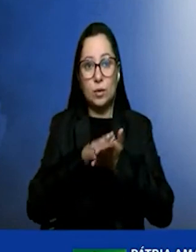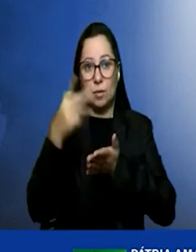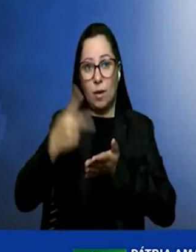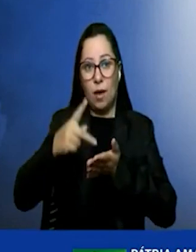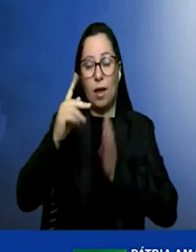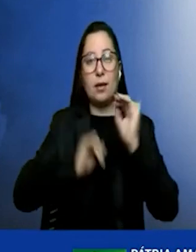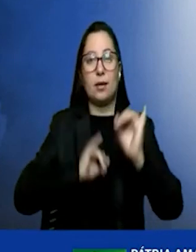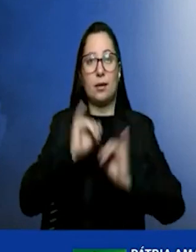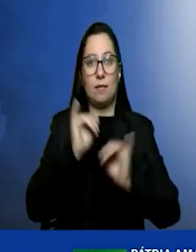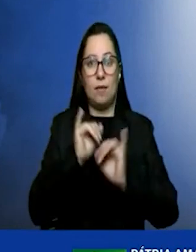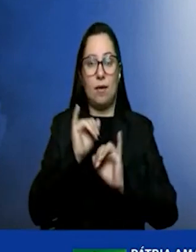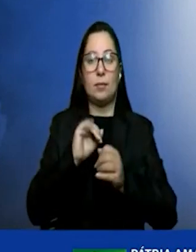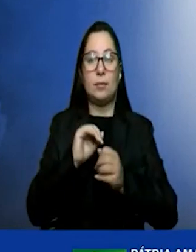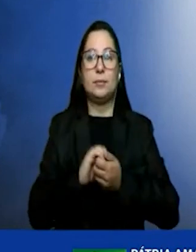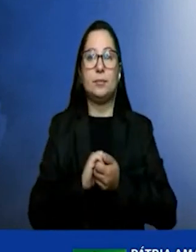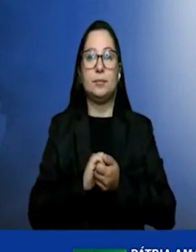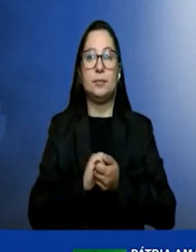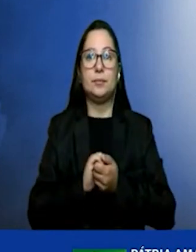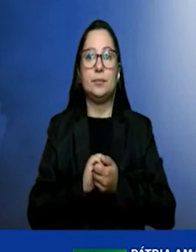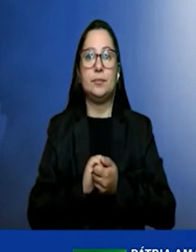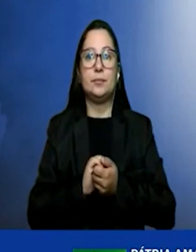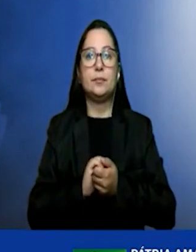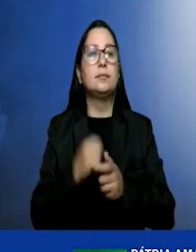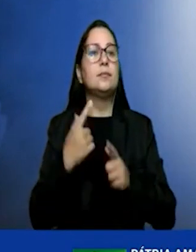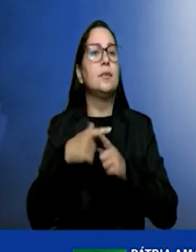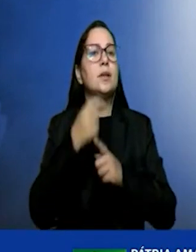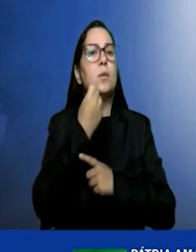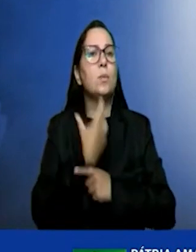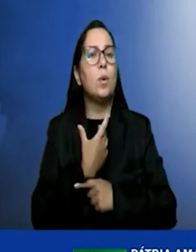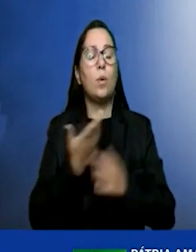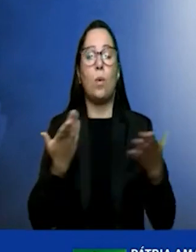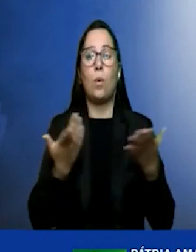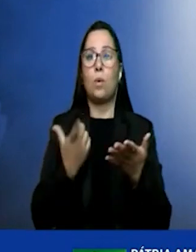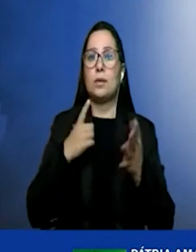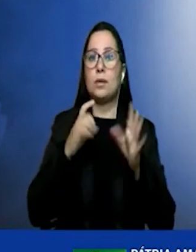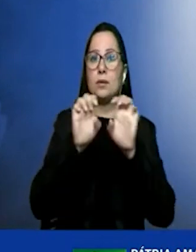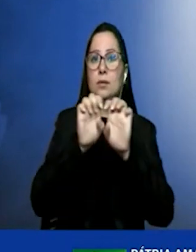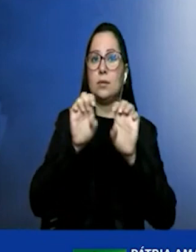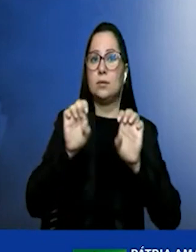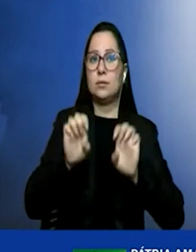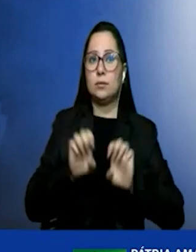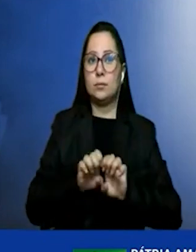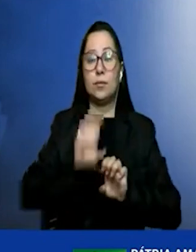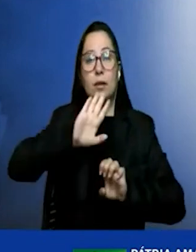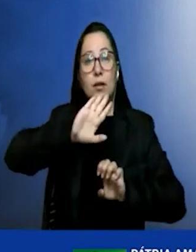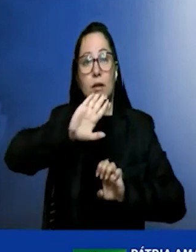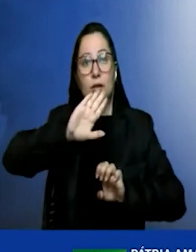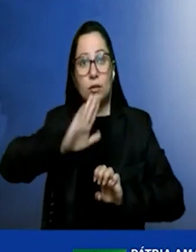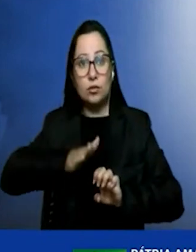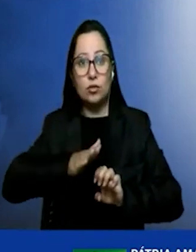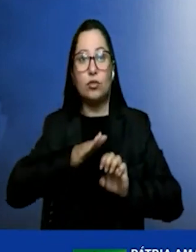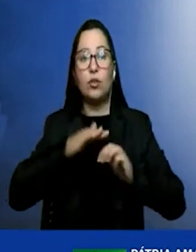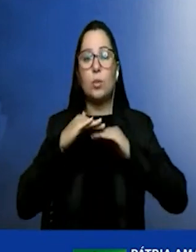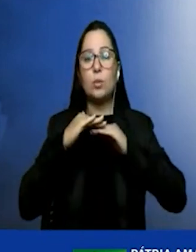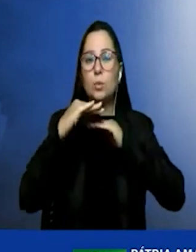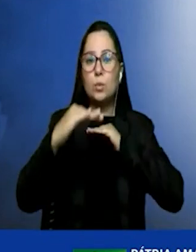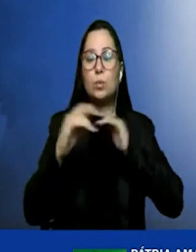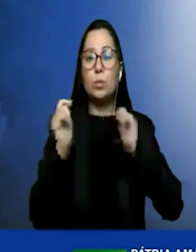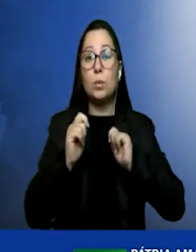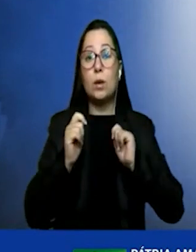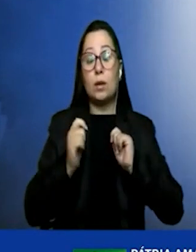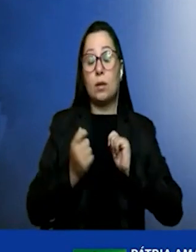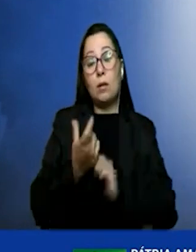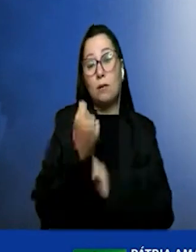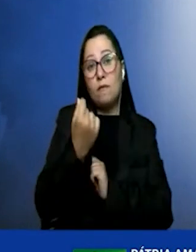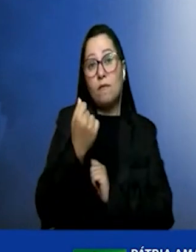Paulo, por que eles são bons? Porque hoje eles têm uma infraestrutura que já é bastante bem estabelecida, com preço acessível, mais